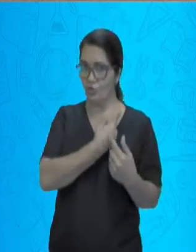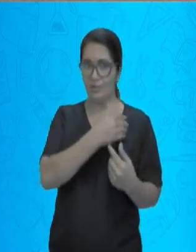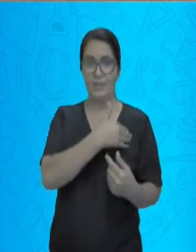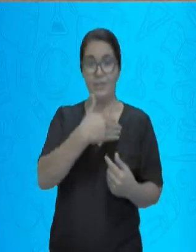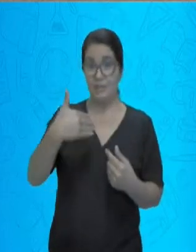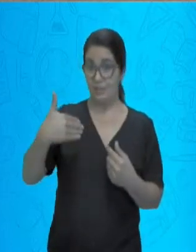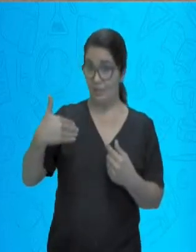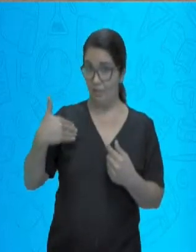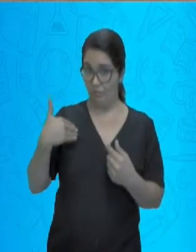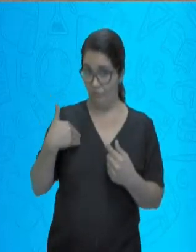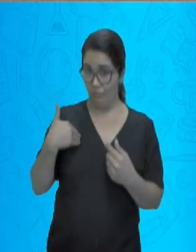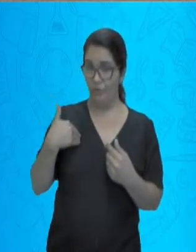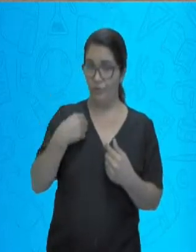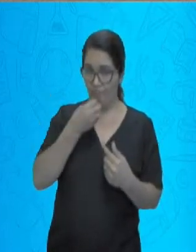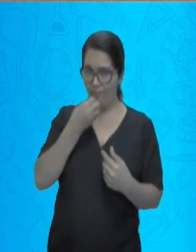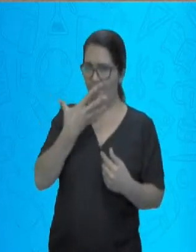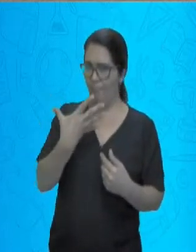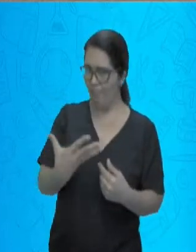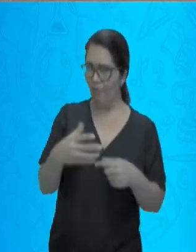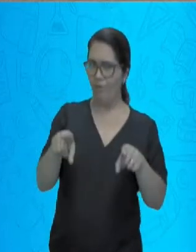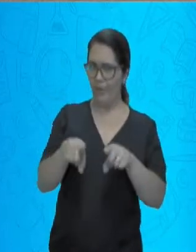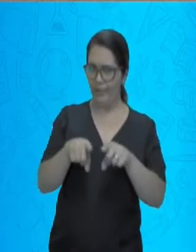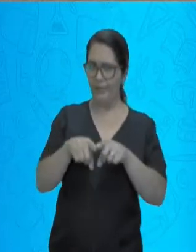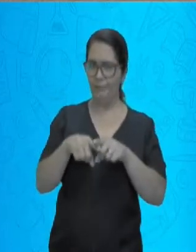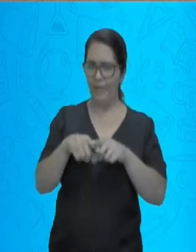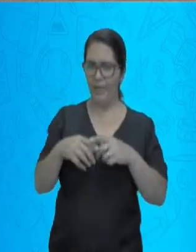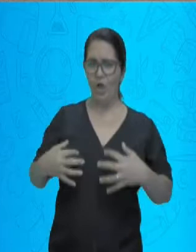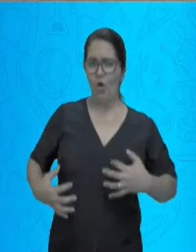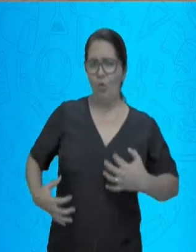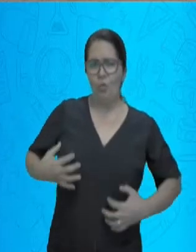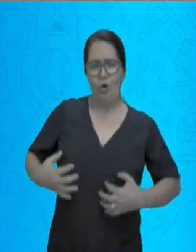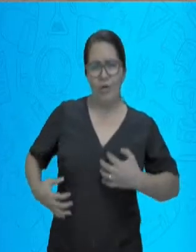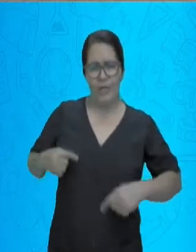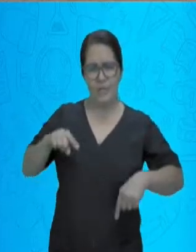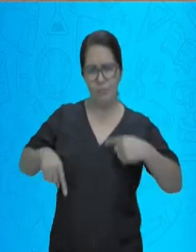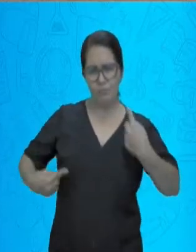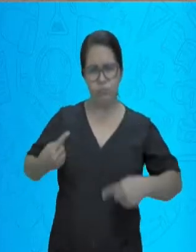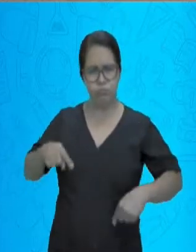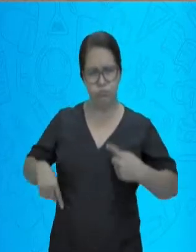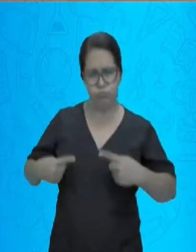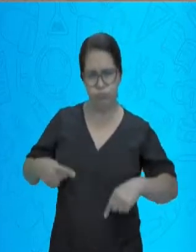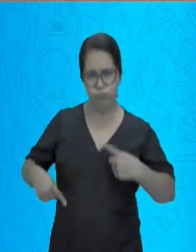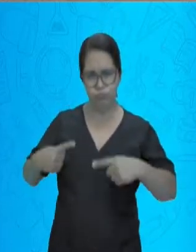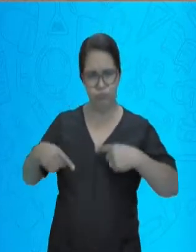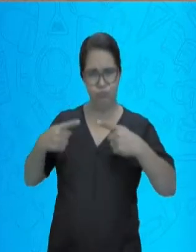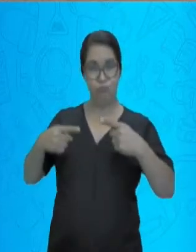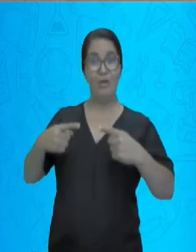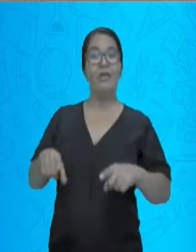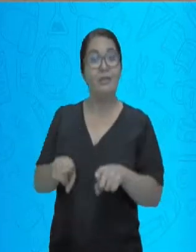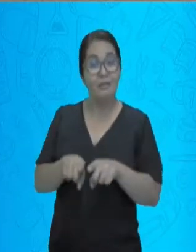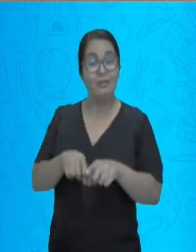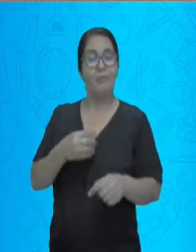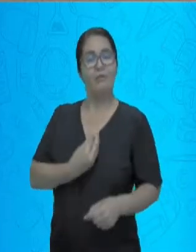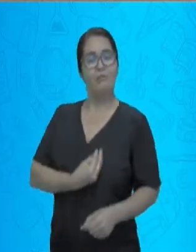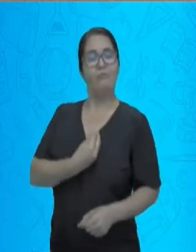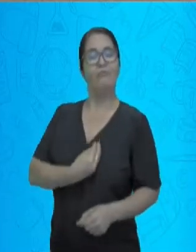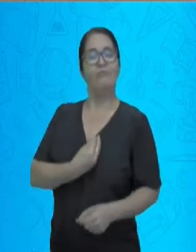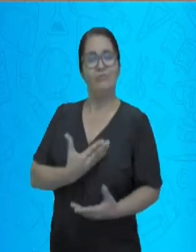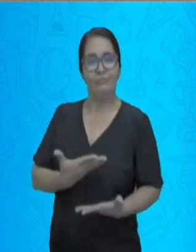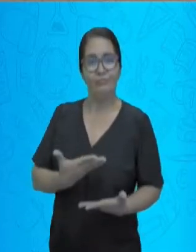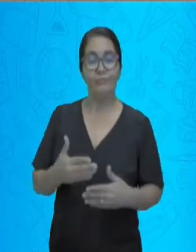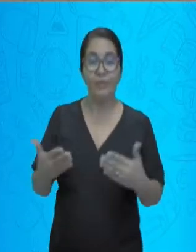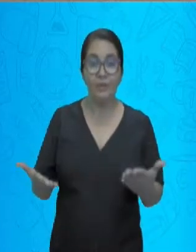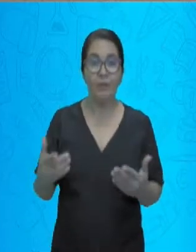alimentados, de maneira saudável e mantendo então o nosso organismo vivo. Pensando